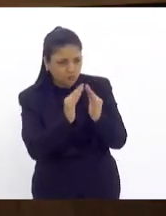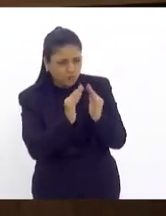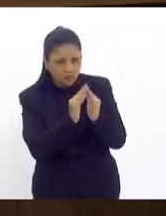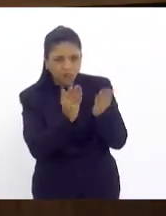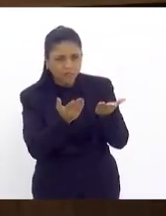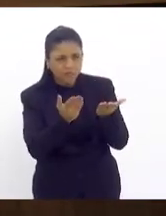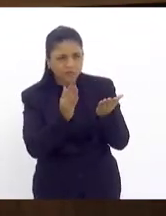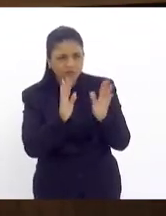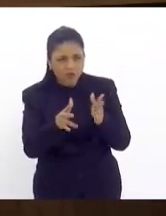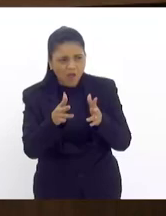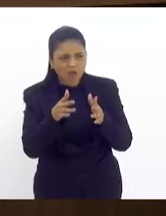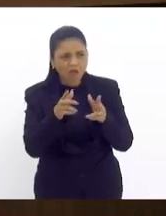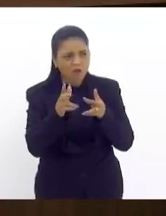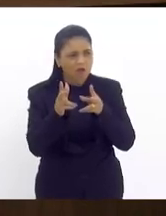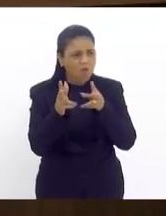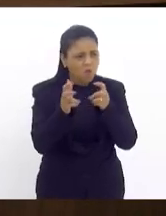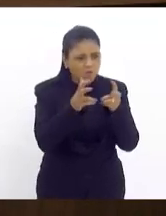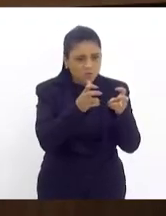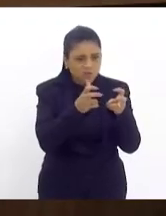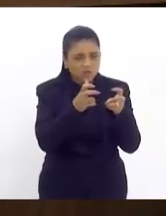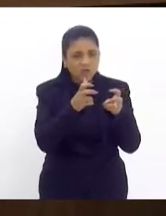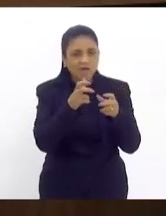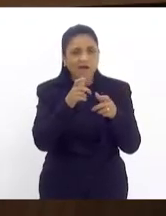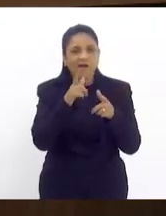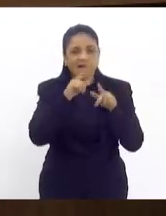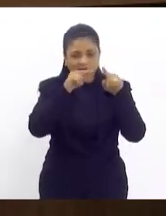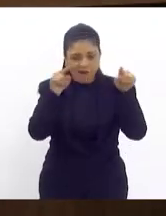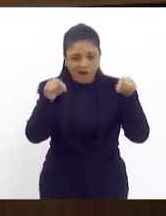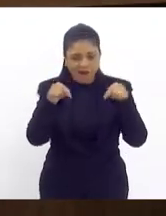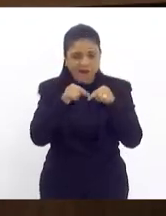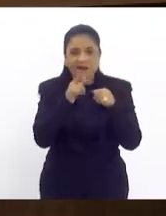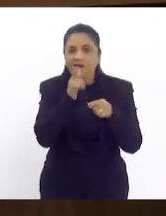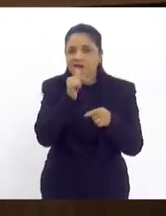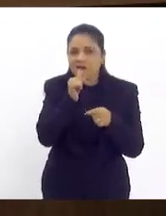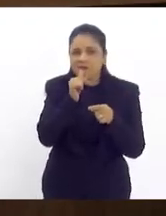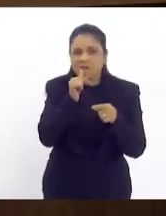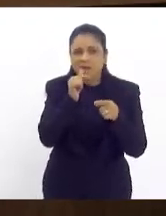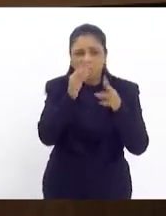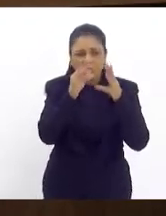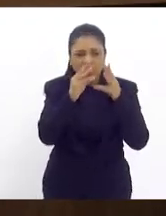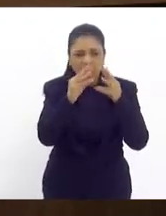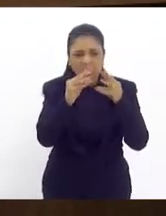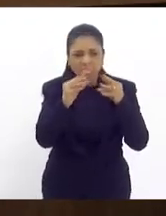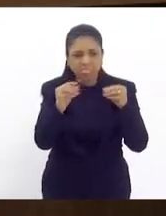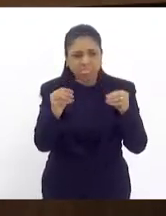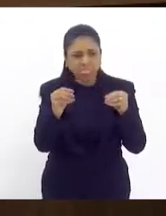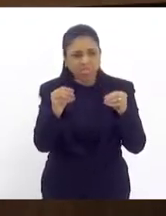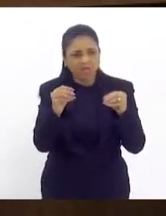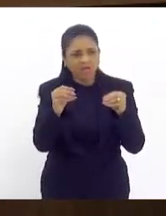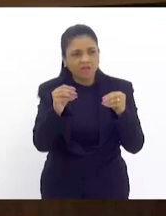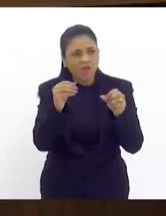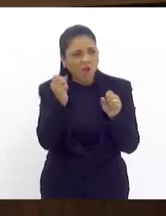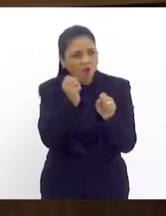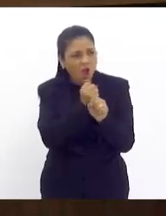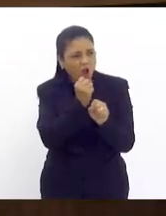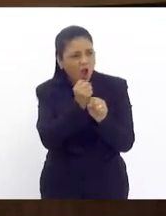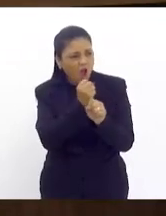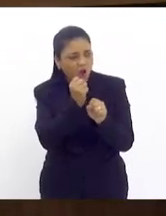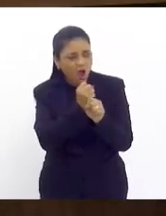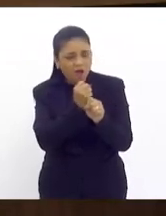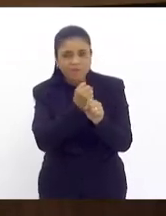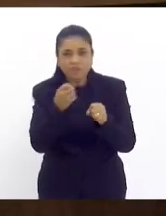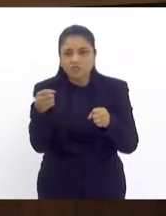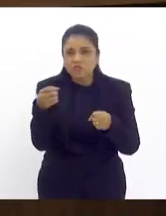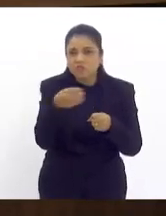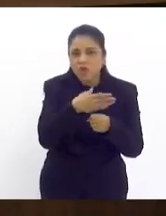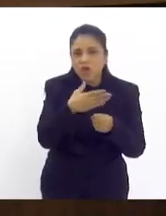a gente observar a caixa d'água apodrecendo alguns lugares inclusive de obras recentes de política do